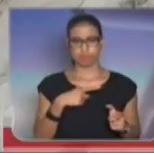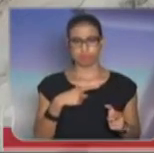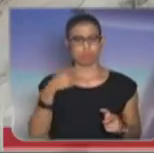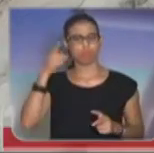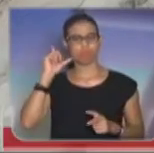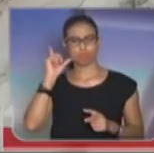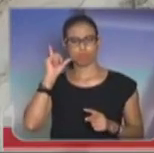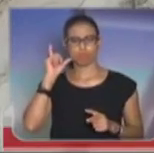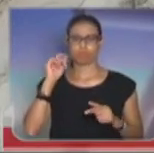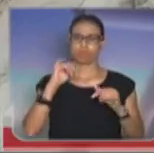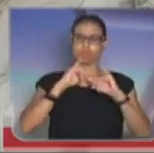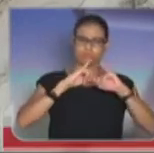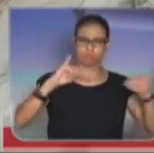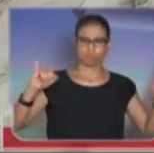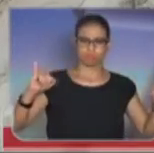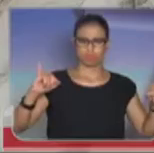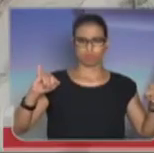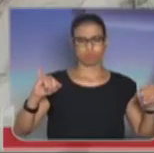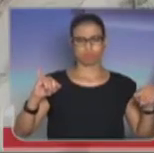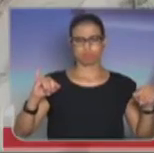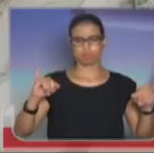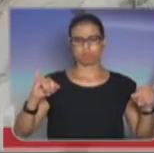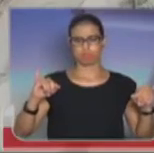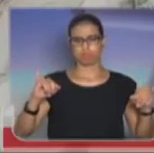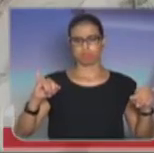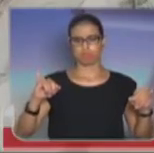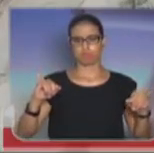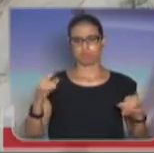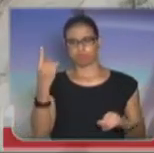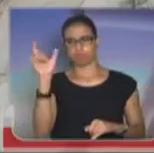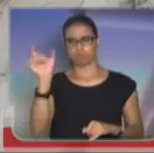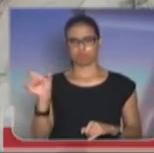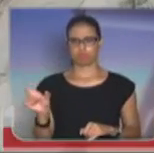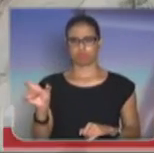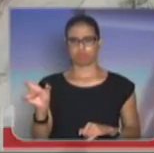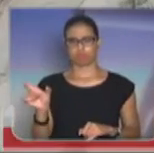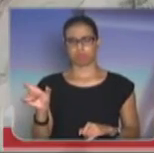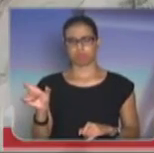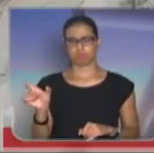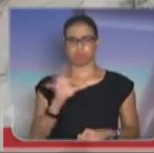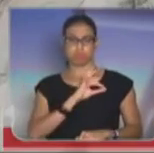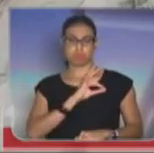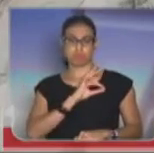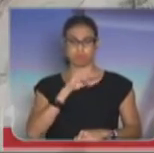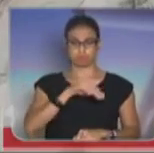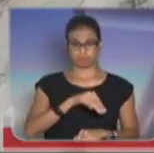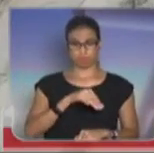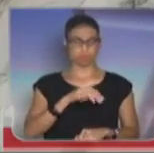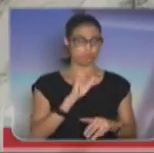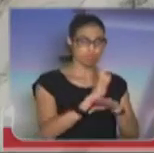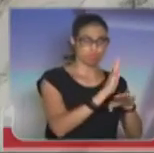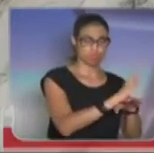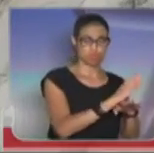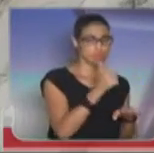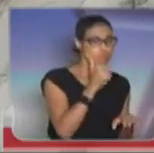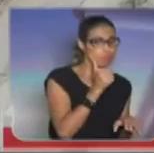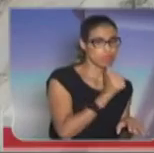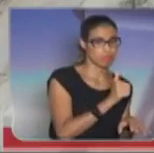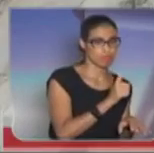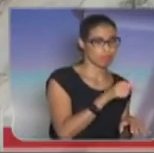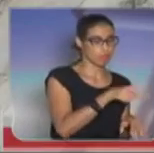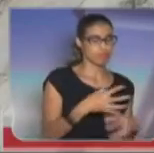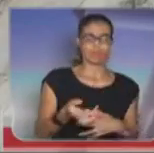ocorrência, uma ocorrência simples, que um policial militar trocou um pneu para uma senhora e aquilo permitiu que aquela senhora se